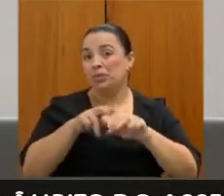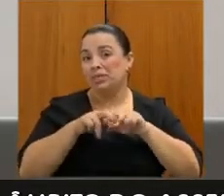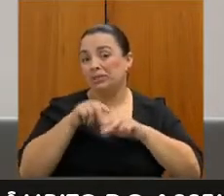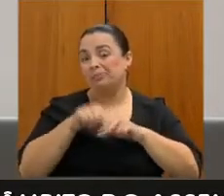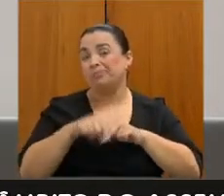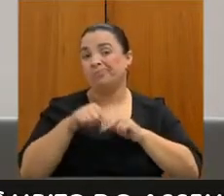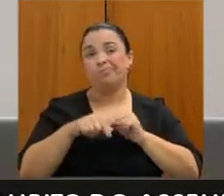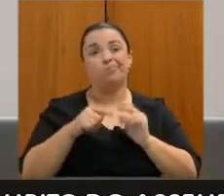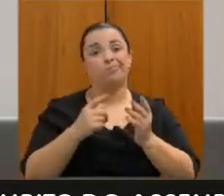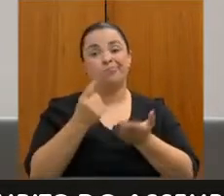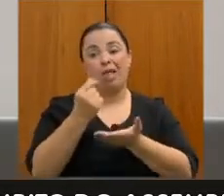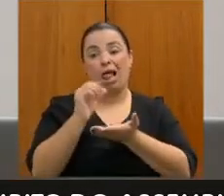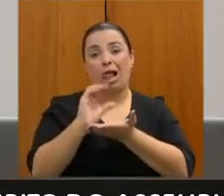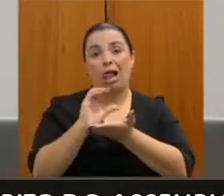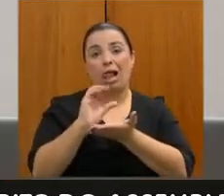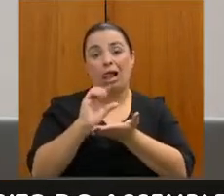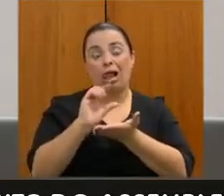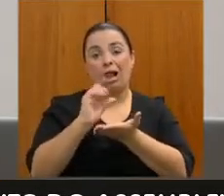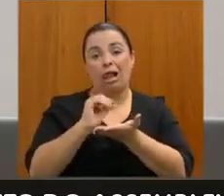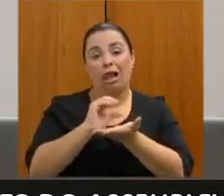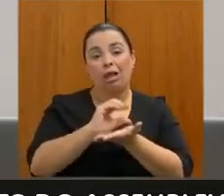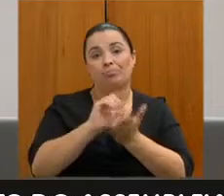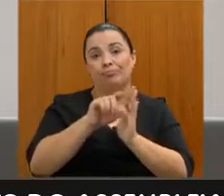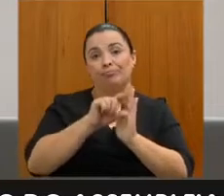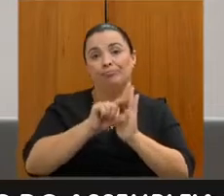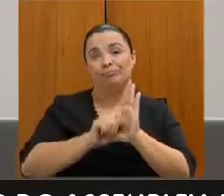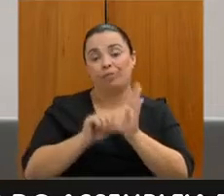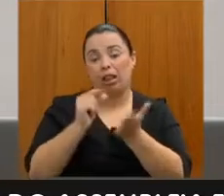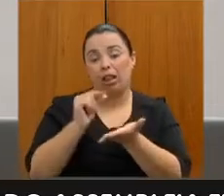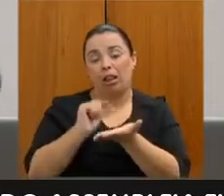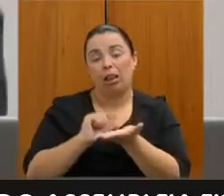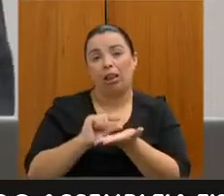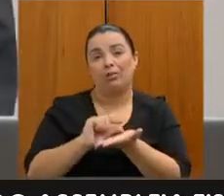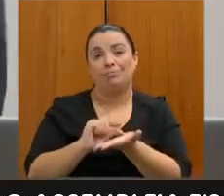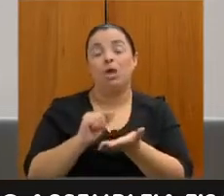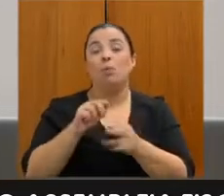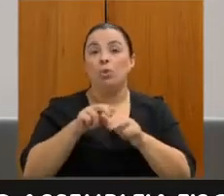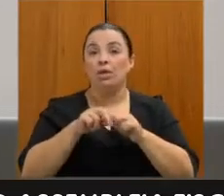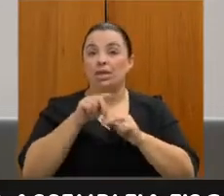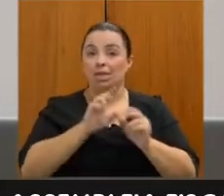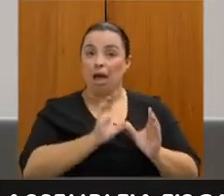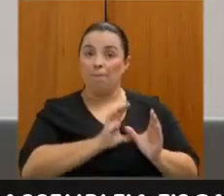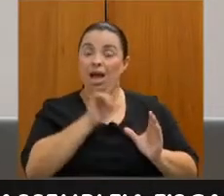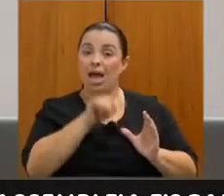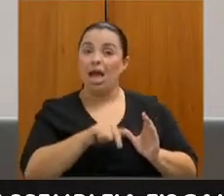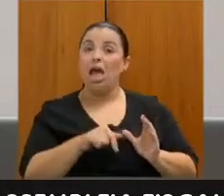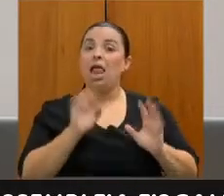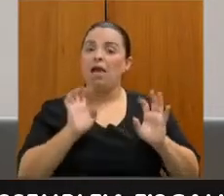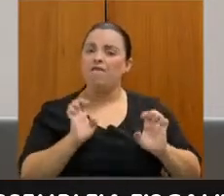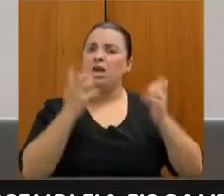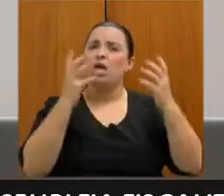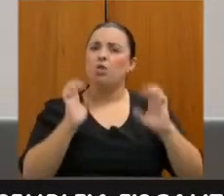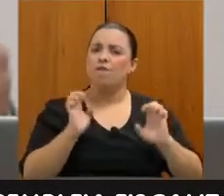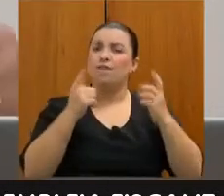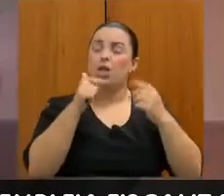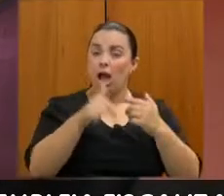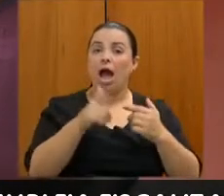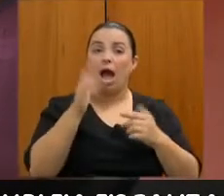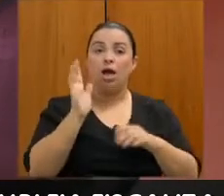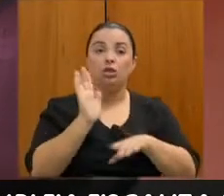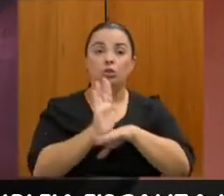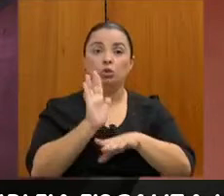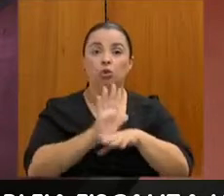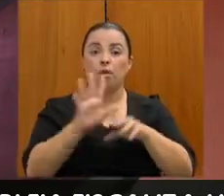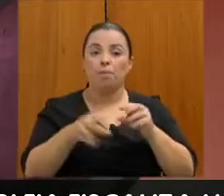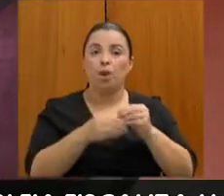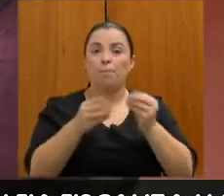complementam suas rendas com eventos, sem os eventos é impossível você arcar no final do mês com a folha de pagamento,